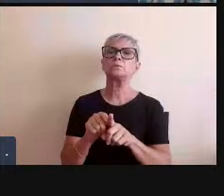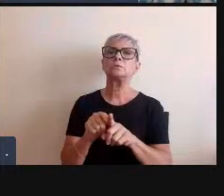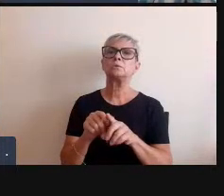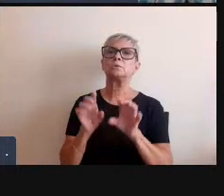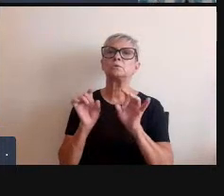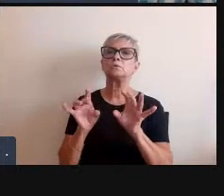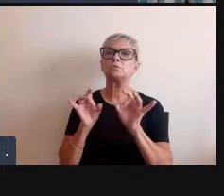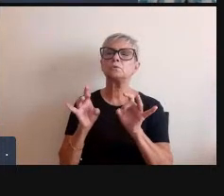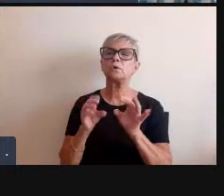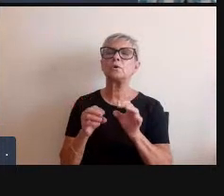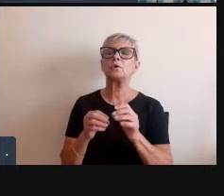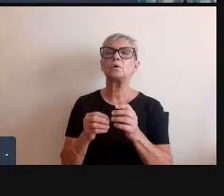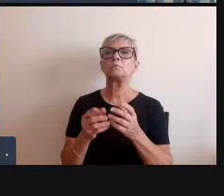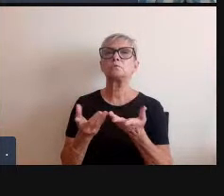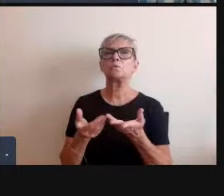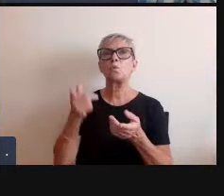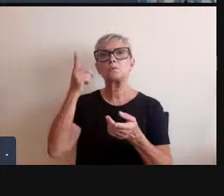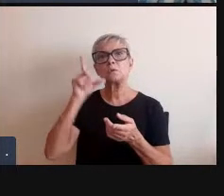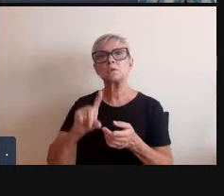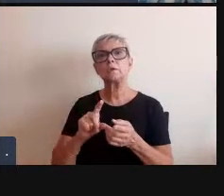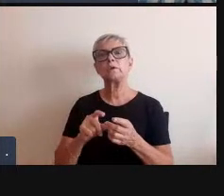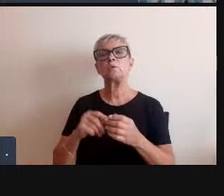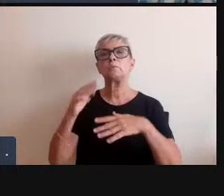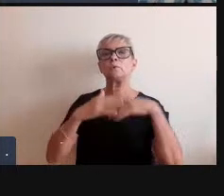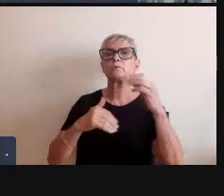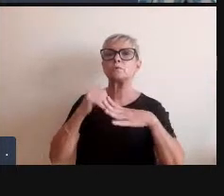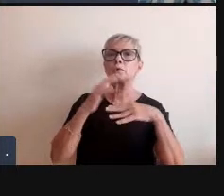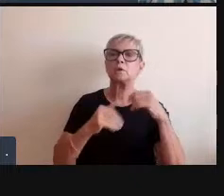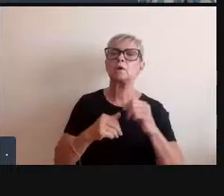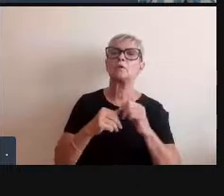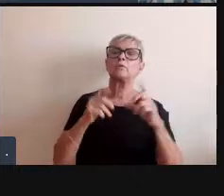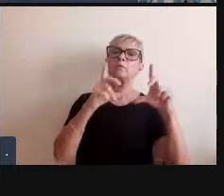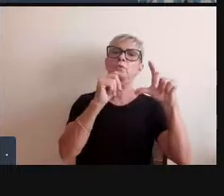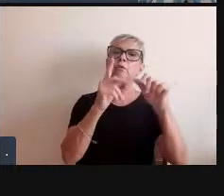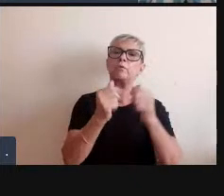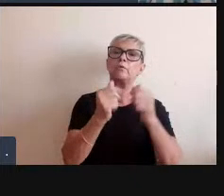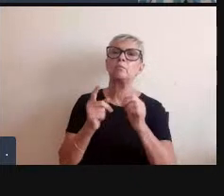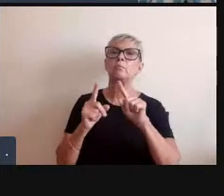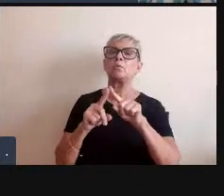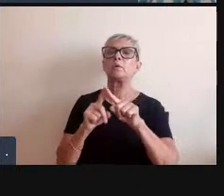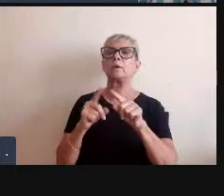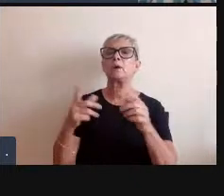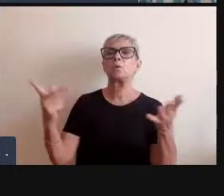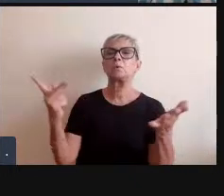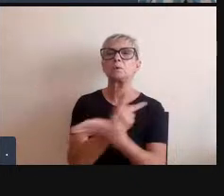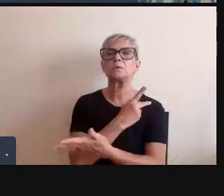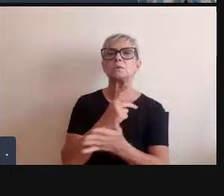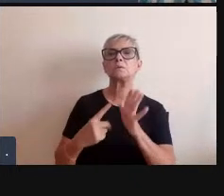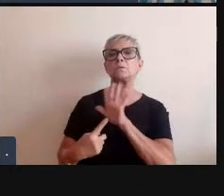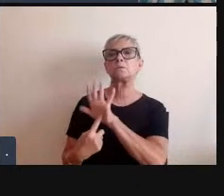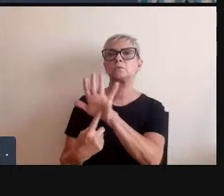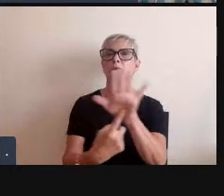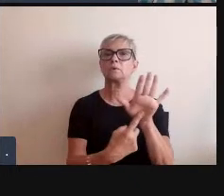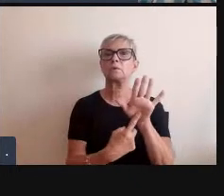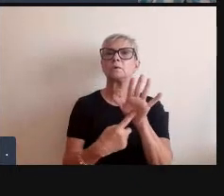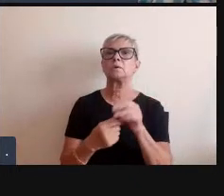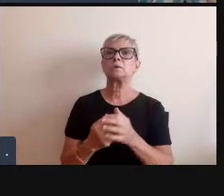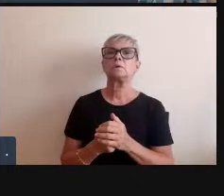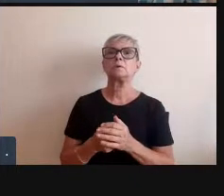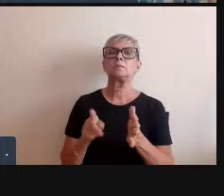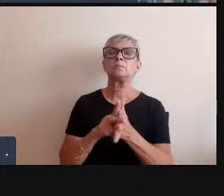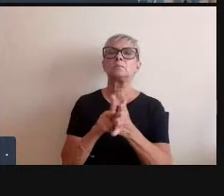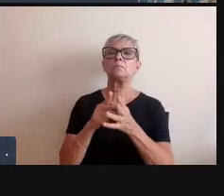fotógrafos por causa da exposição tem o José Maria Ribas Prus em